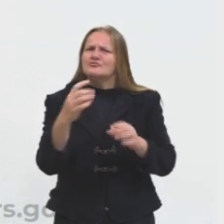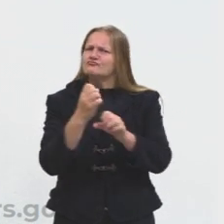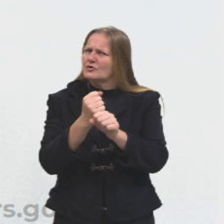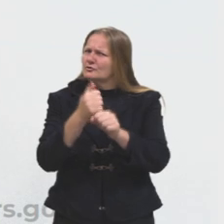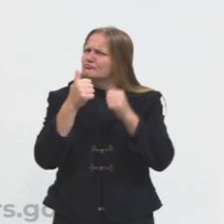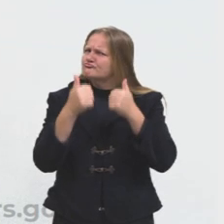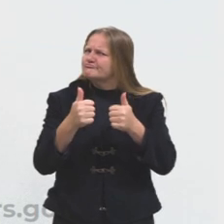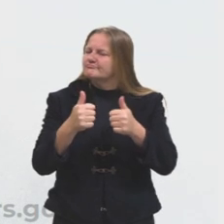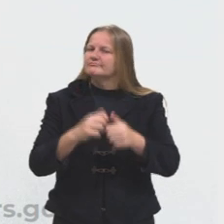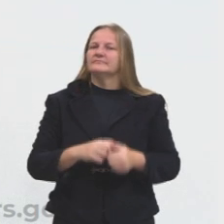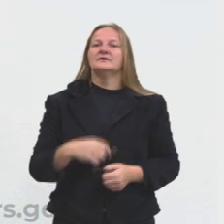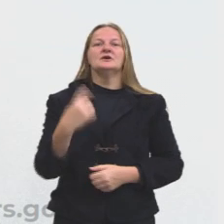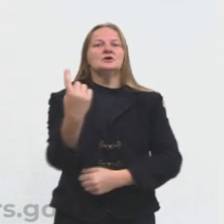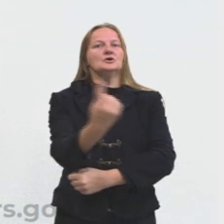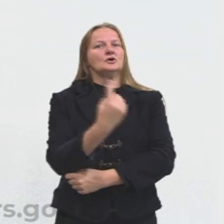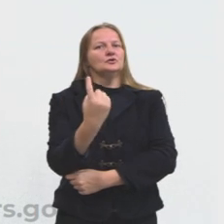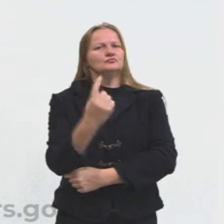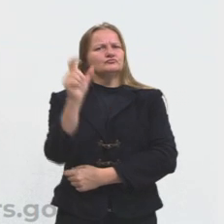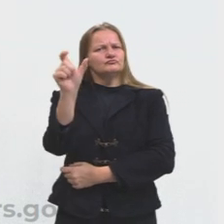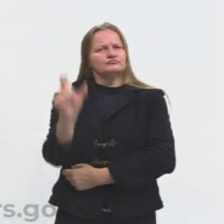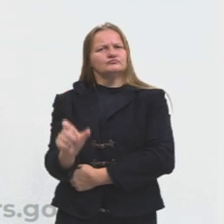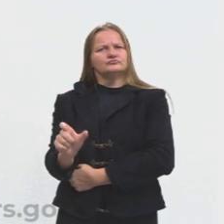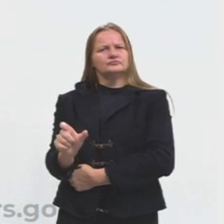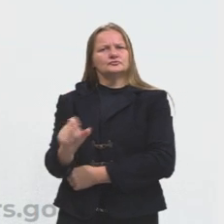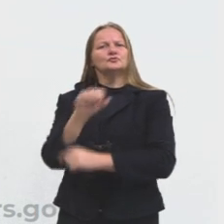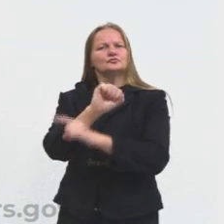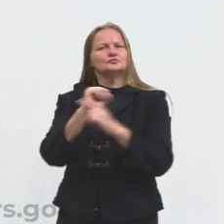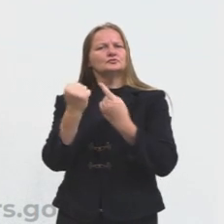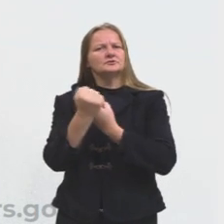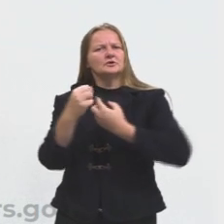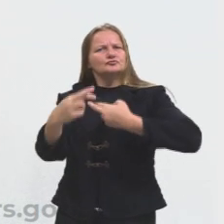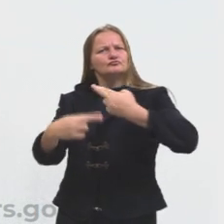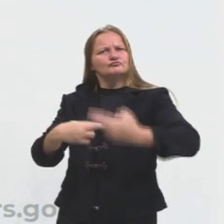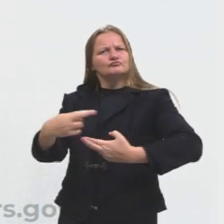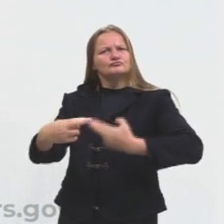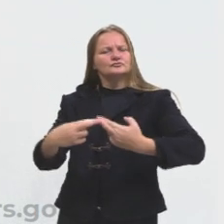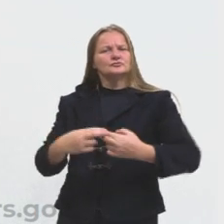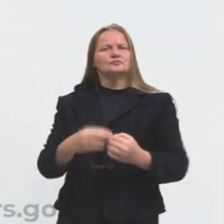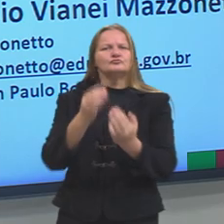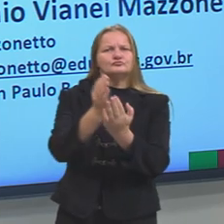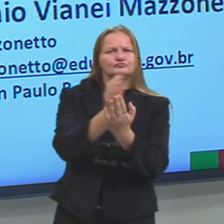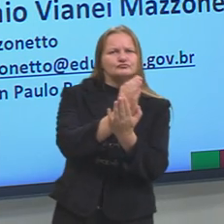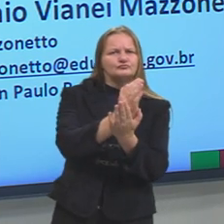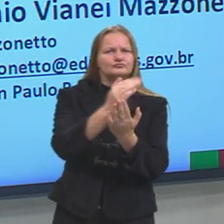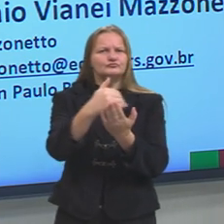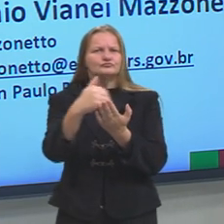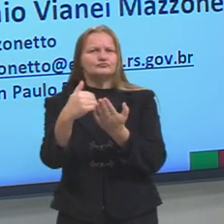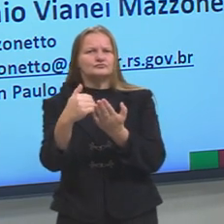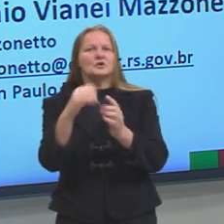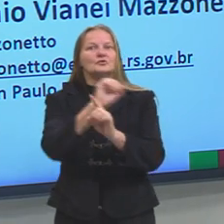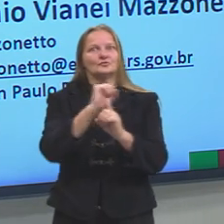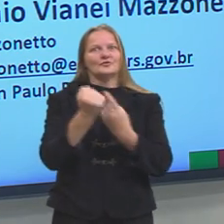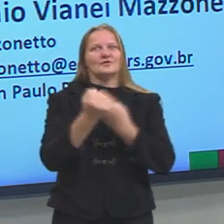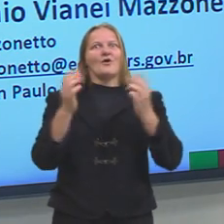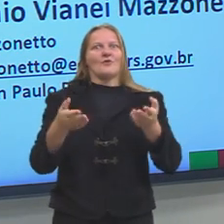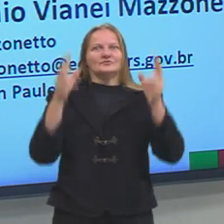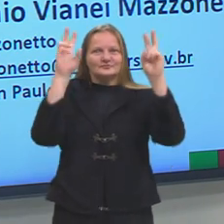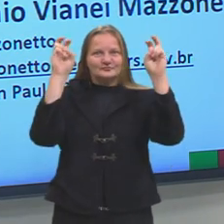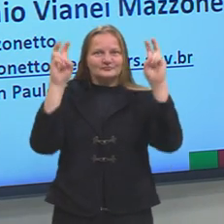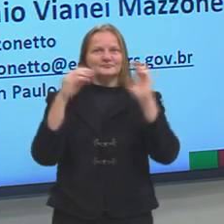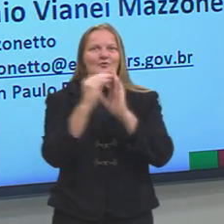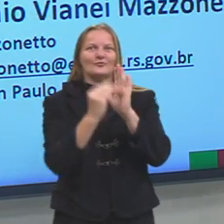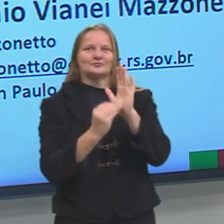nota. Indivíduo e Sociedade. Vamos tratar dessa dicotomia nessa aula de Sociologia de hoje, né? Essa